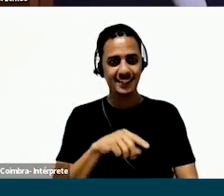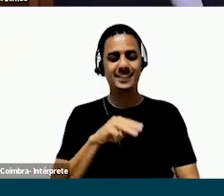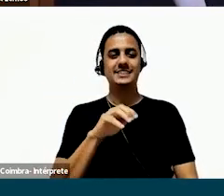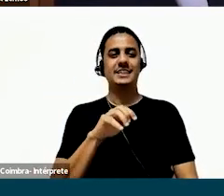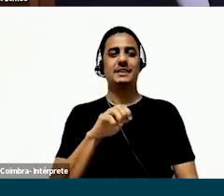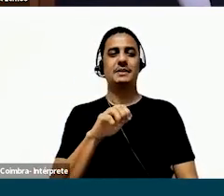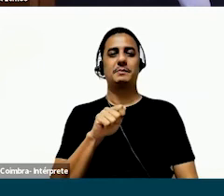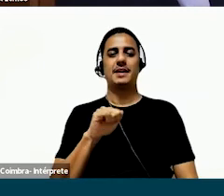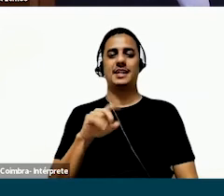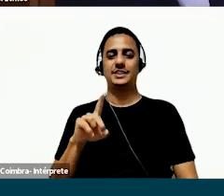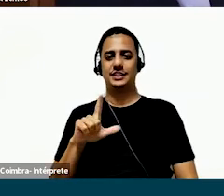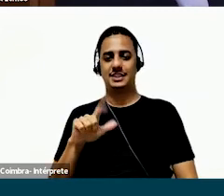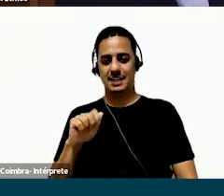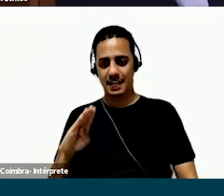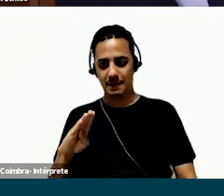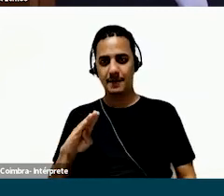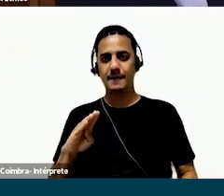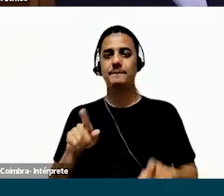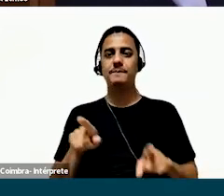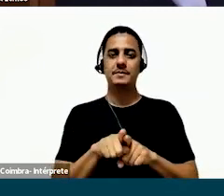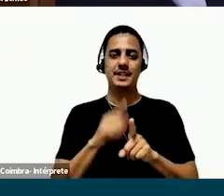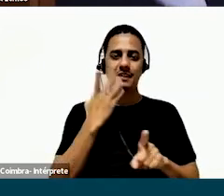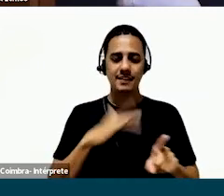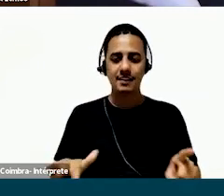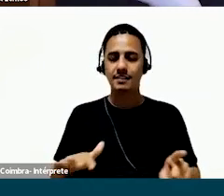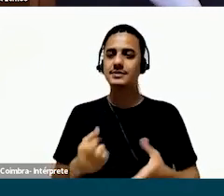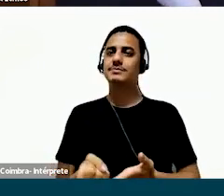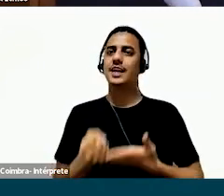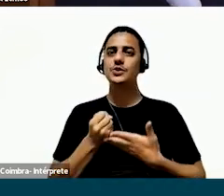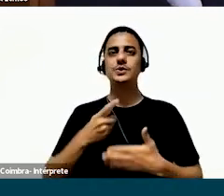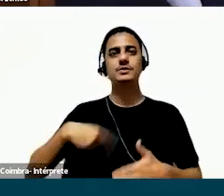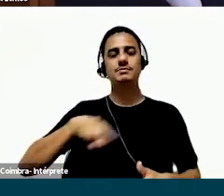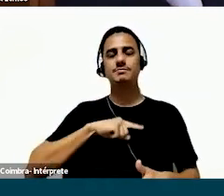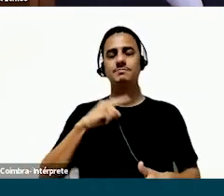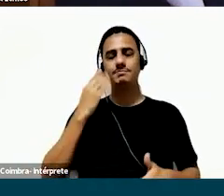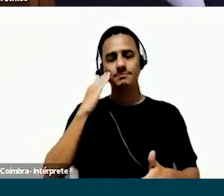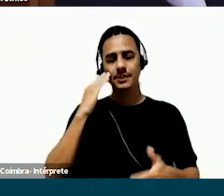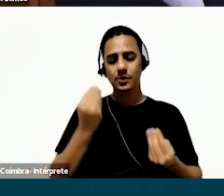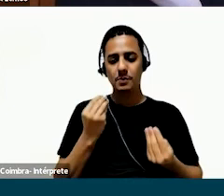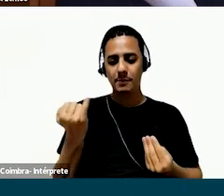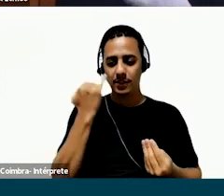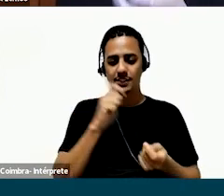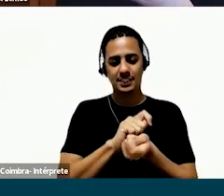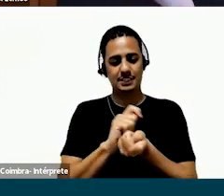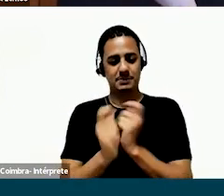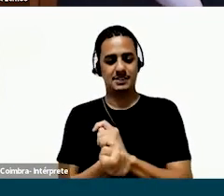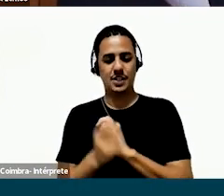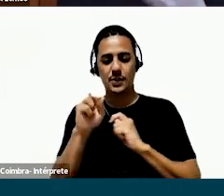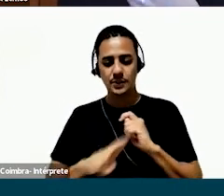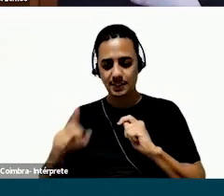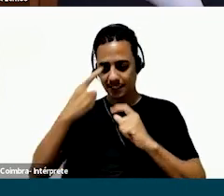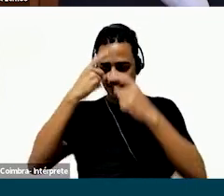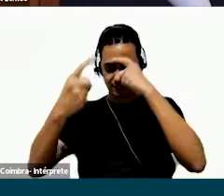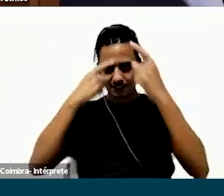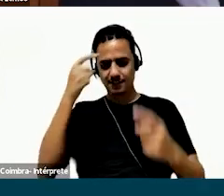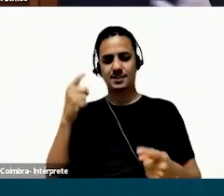experiência com MindLab e as crianças ajuda a tangibilizar muito bem, assim, o quanto foi importante a gente se adaptar, a gente usar a